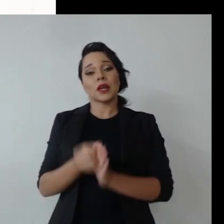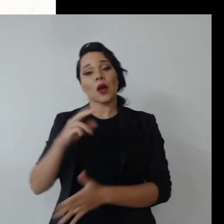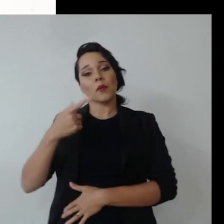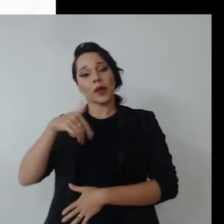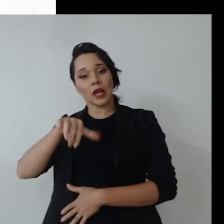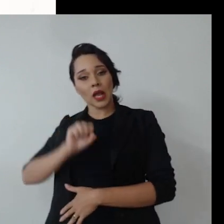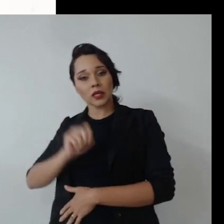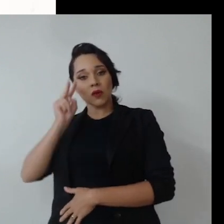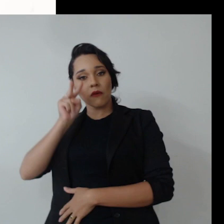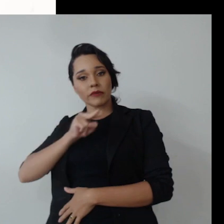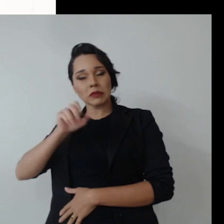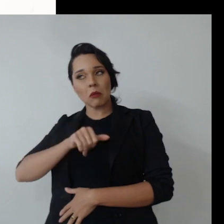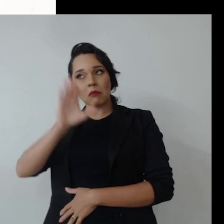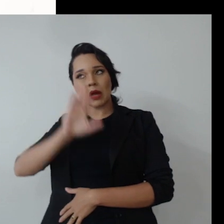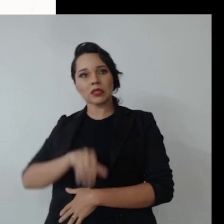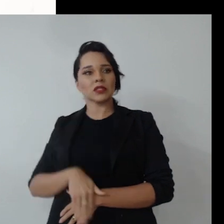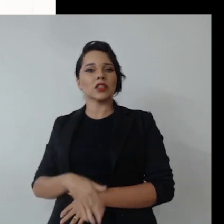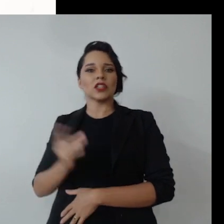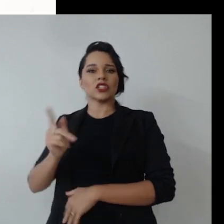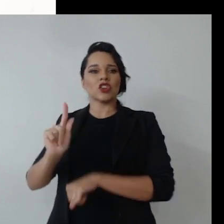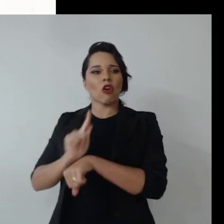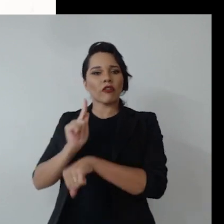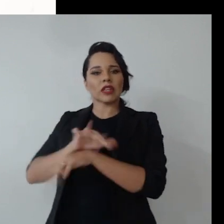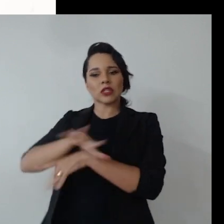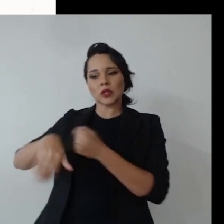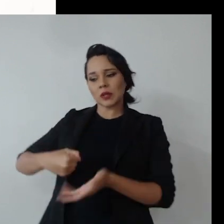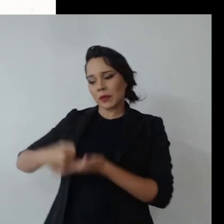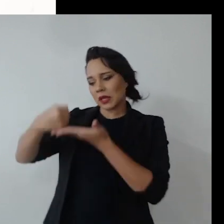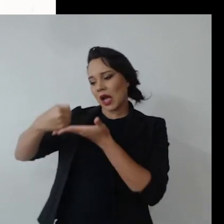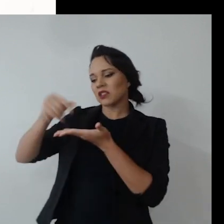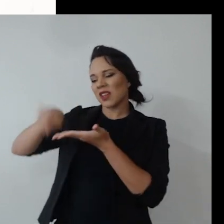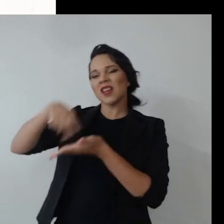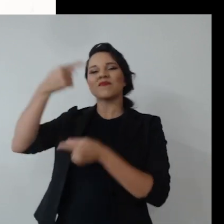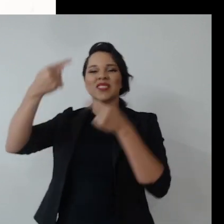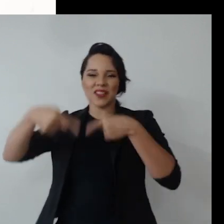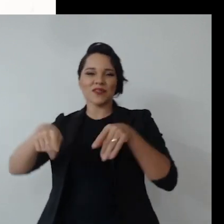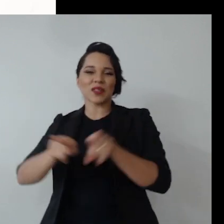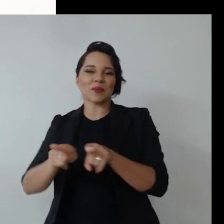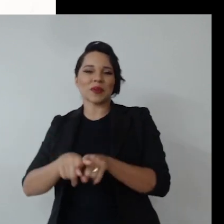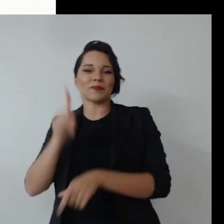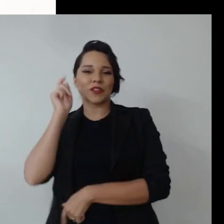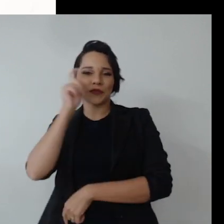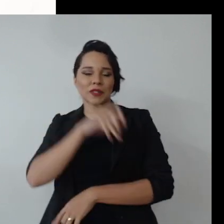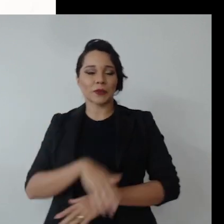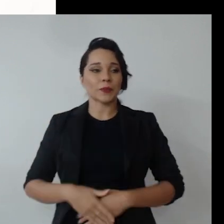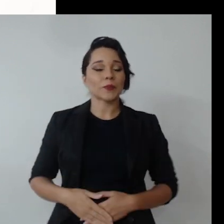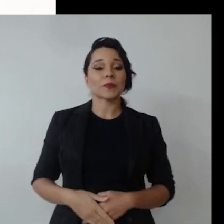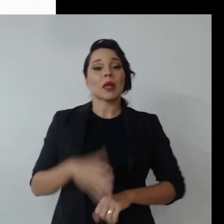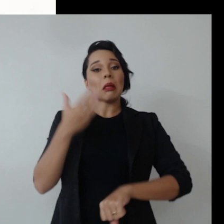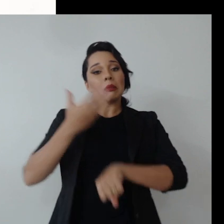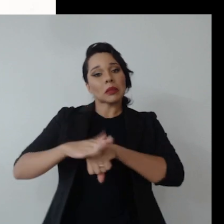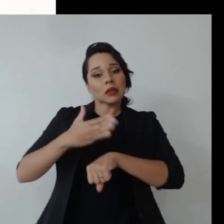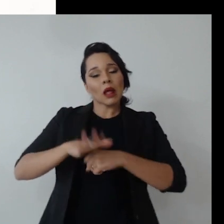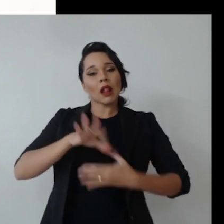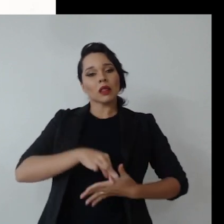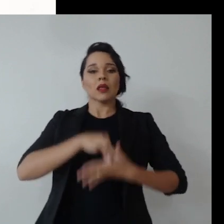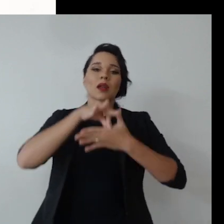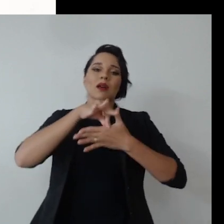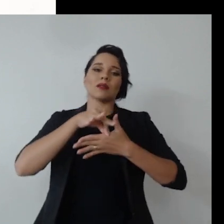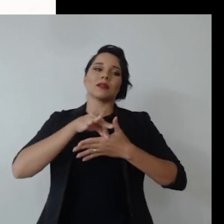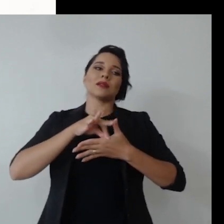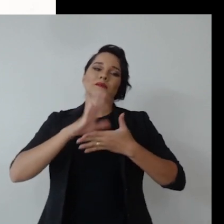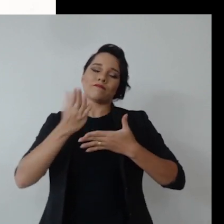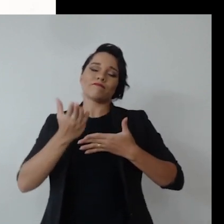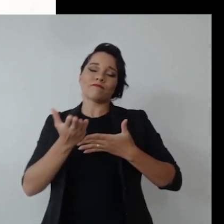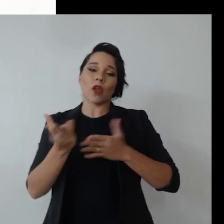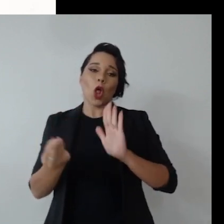PLS com a visão mais, assim, de ISD, de governança e sustentabilidade é um desafio também. Capacitar as lideranças,